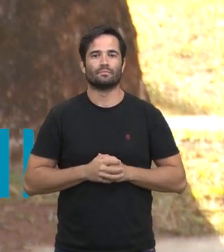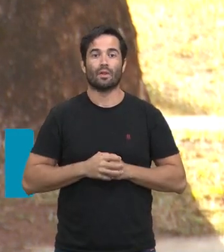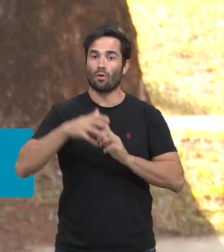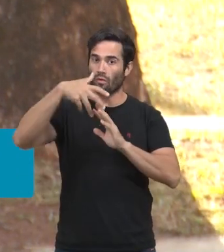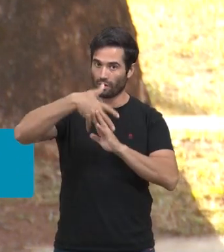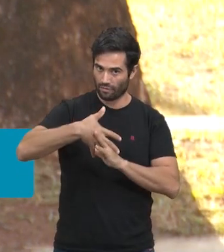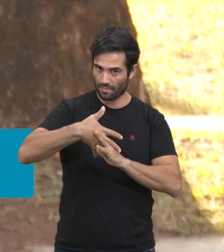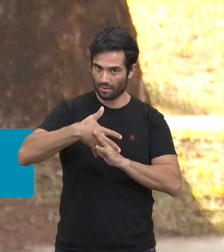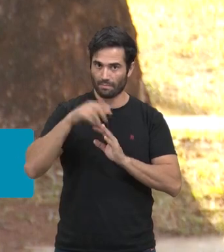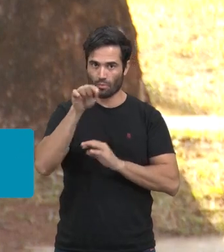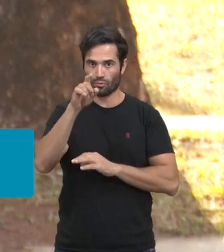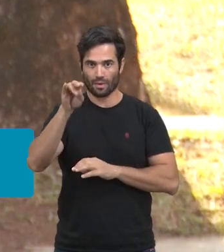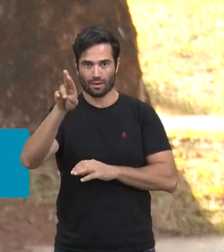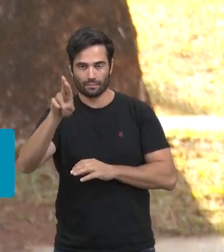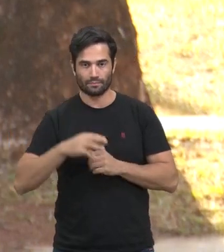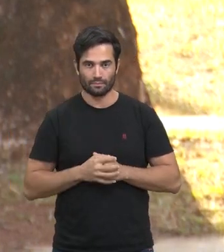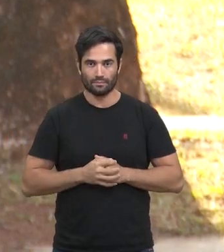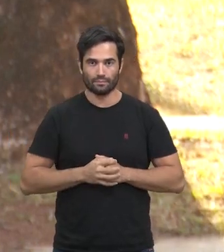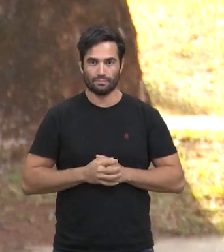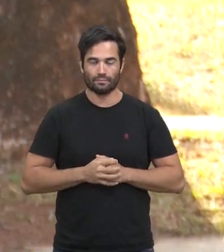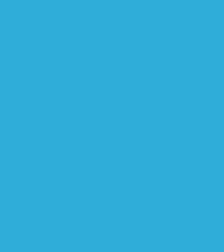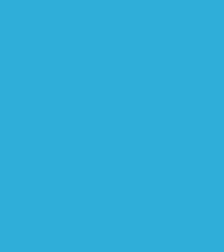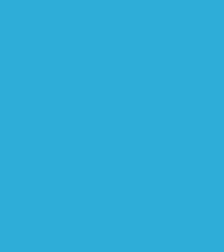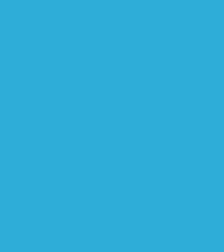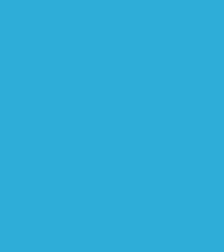notícias, ufms.br.